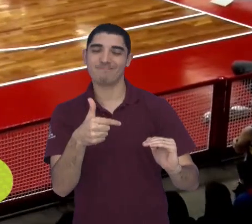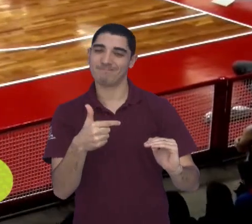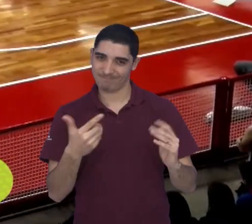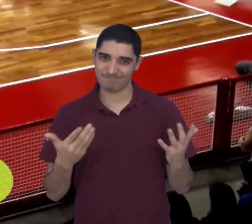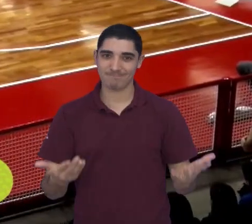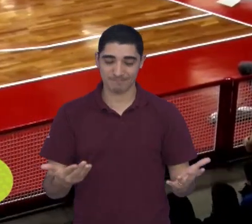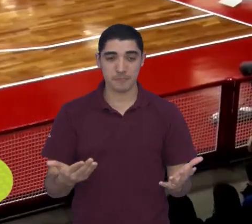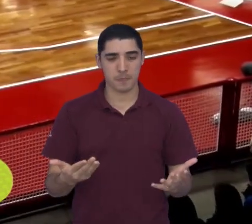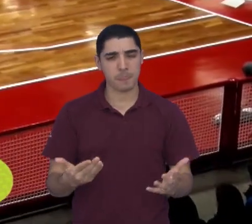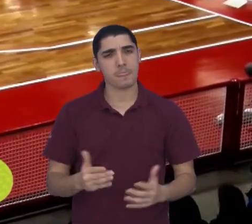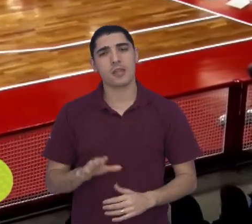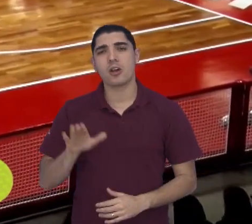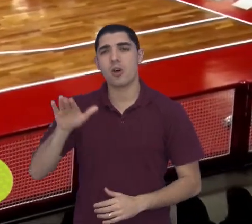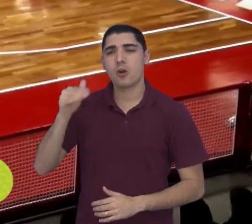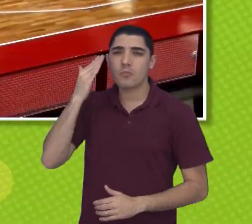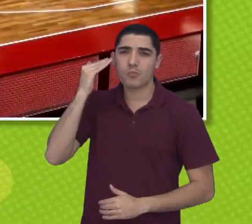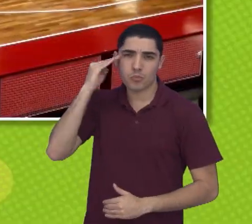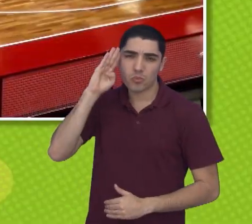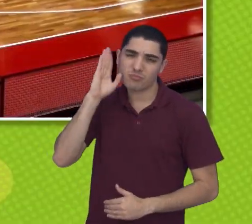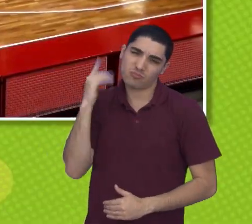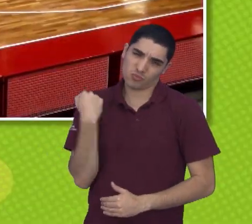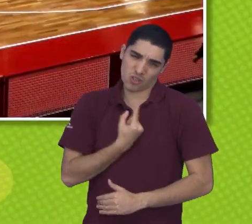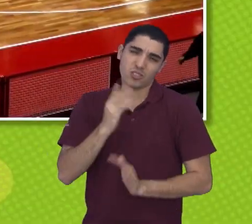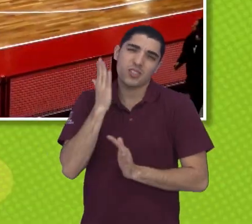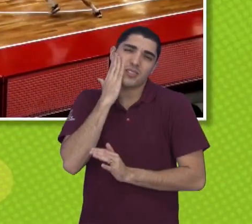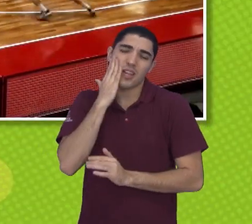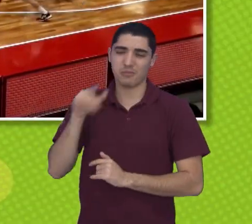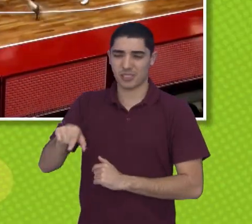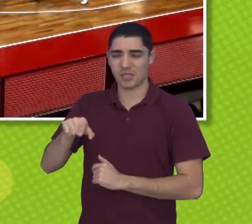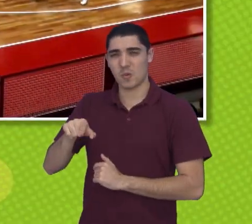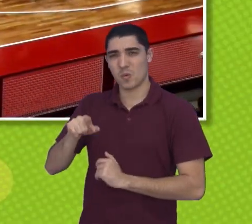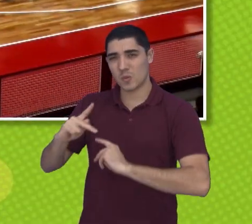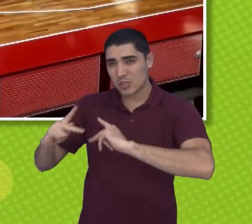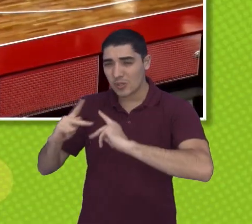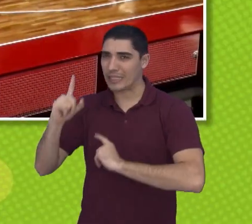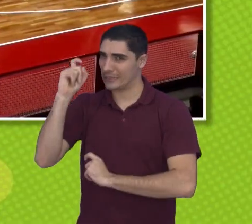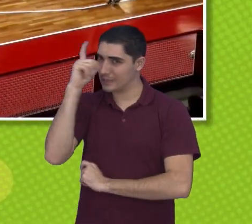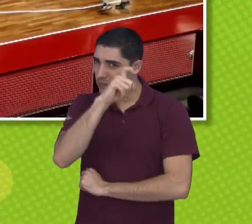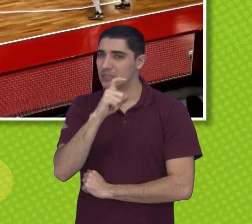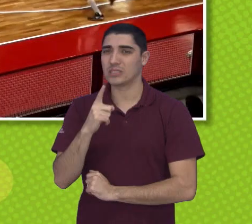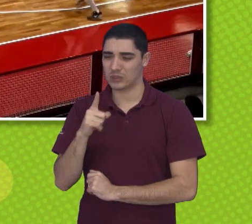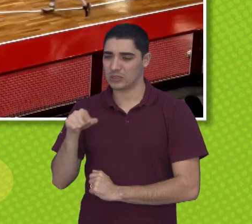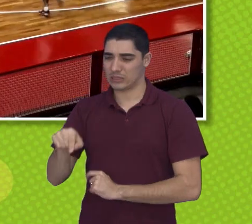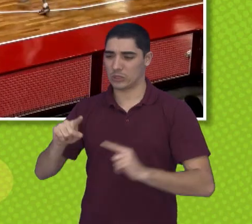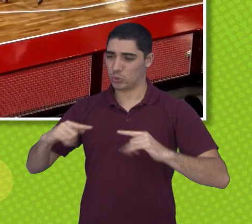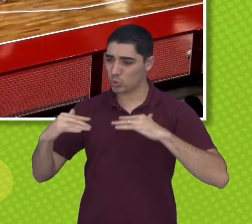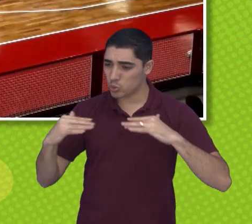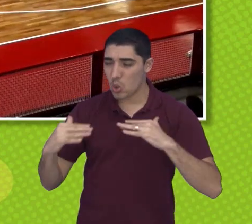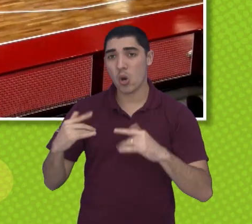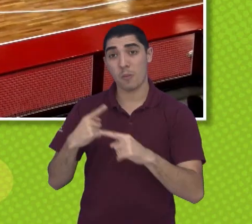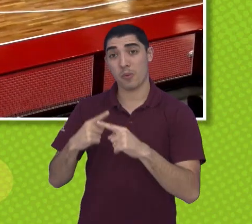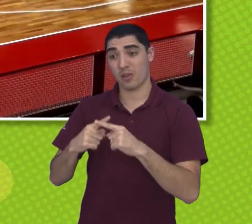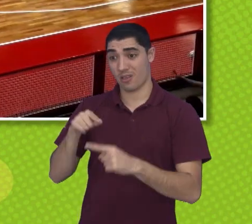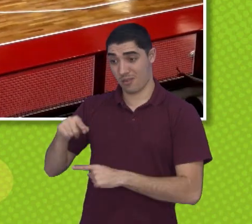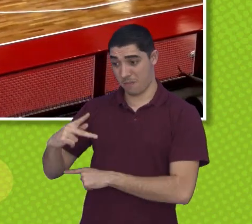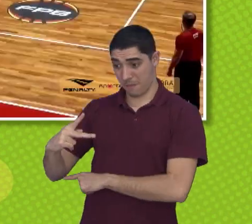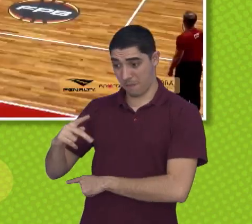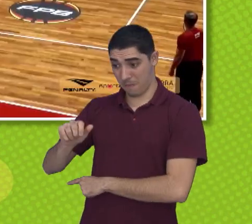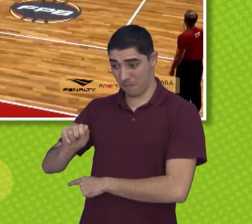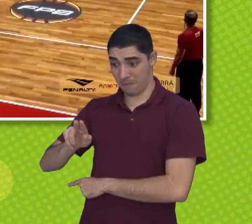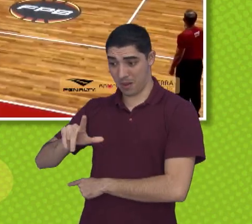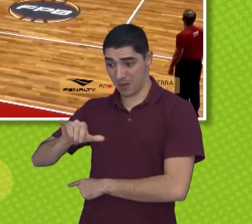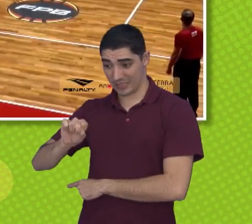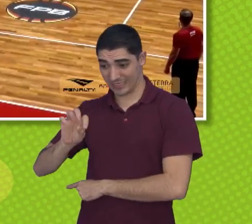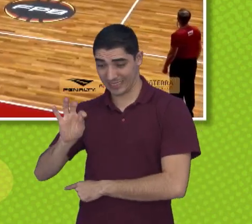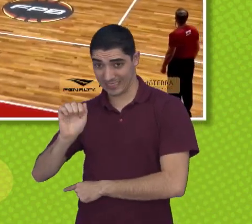Júnior. Brunão, a gente sabia que o jogo era complicado pra equipe do São José enfrentar o atual campeão paulista, não é pra qualquer um. É time que